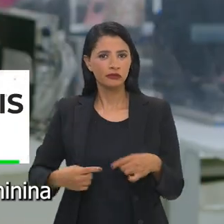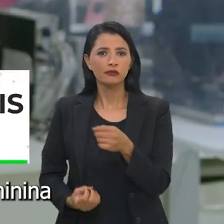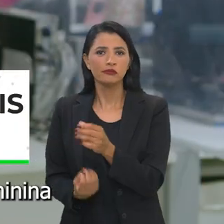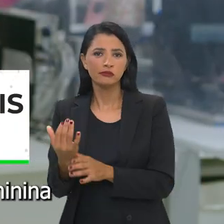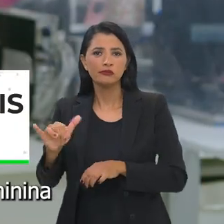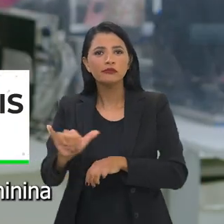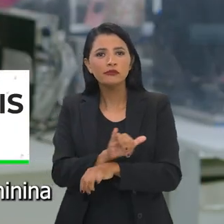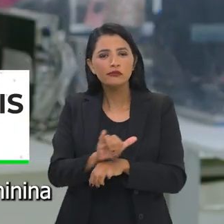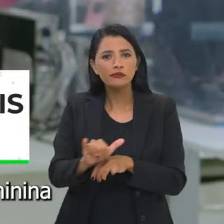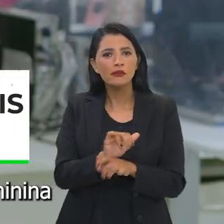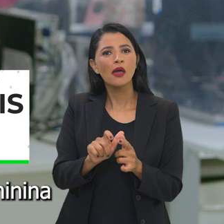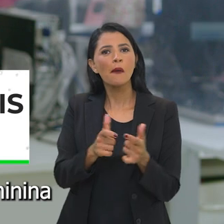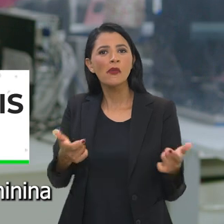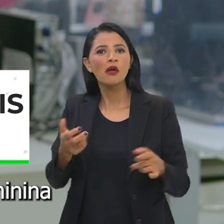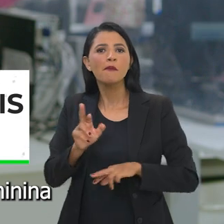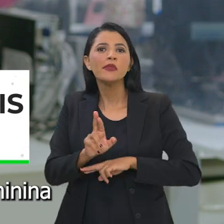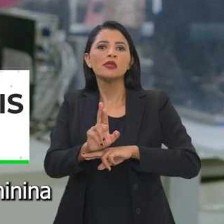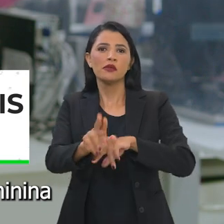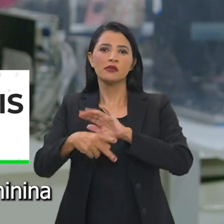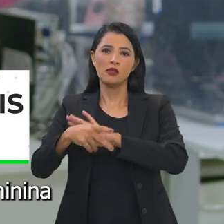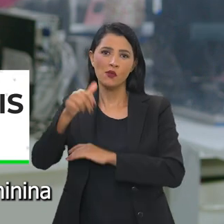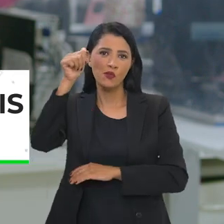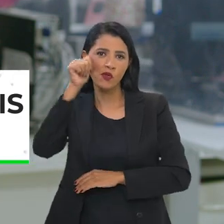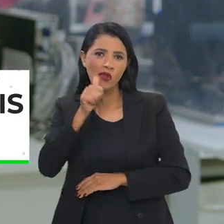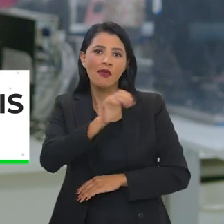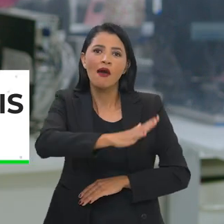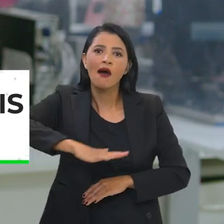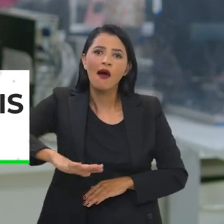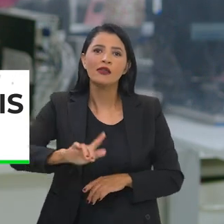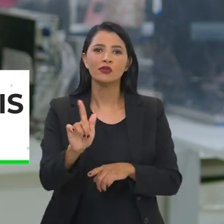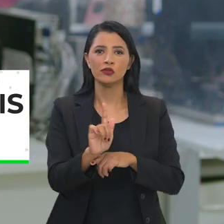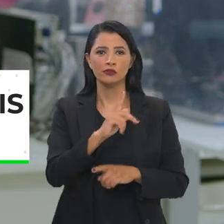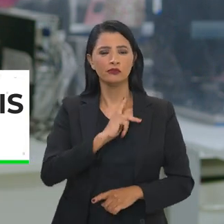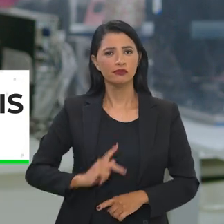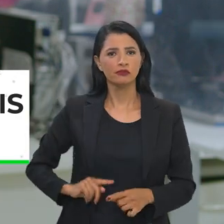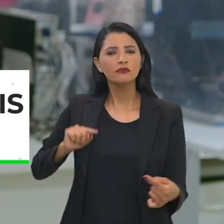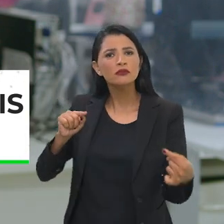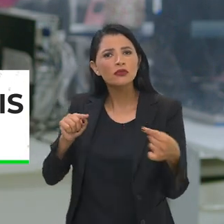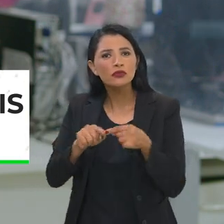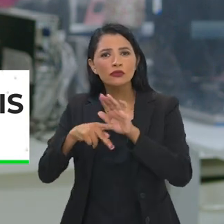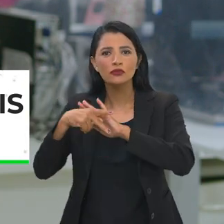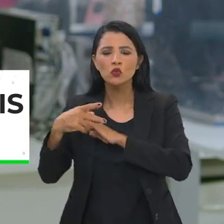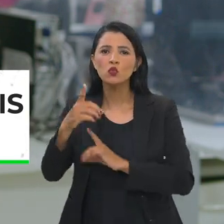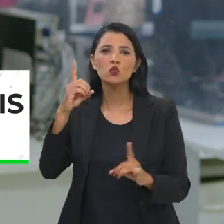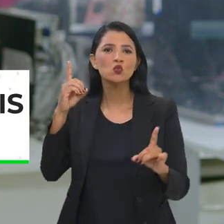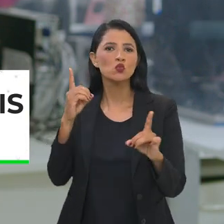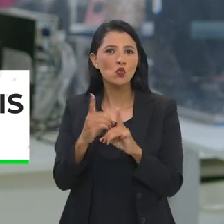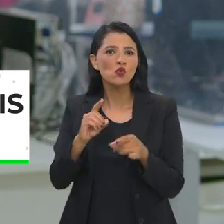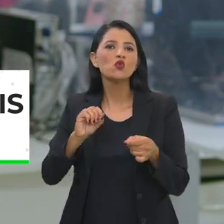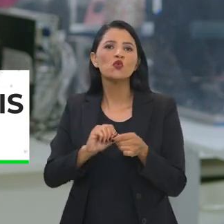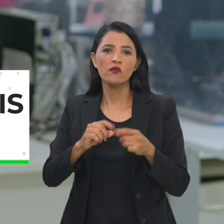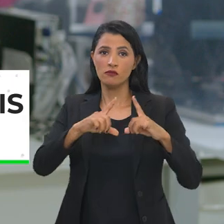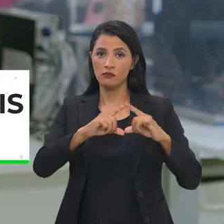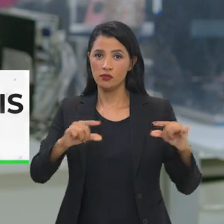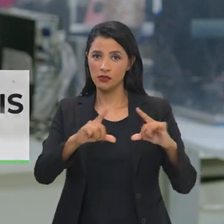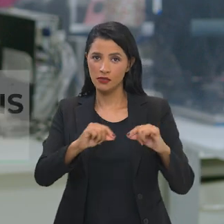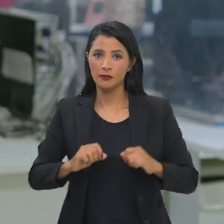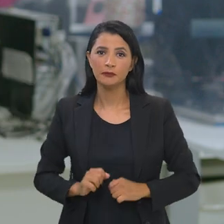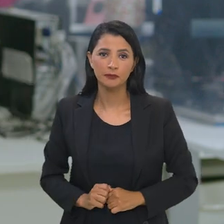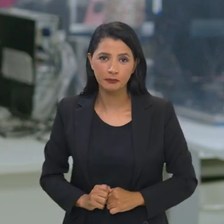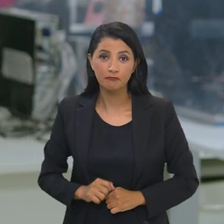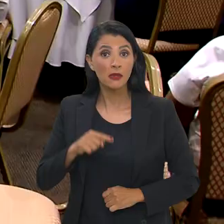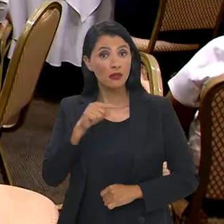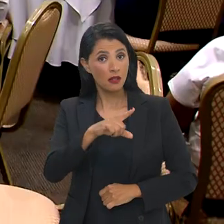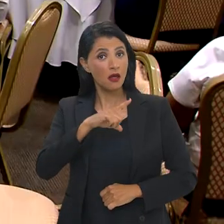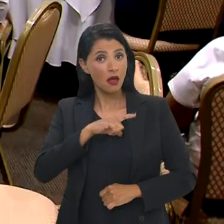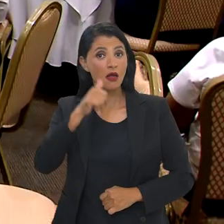Criar estratégias para ampliar a representação feminina em todas as esferas da gestão pública foi o objetivo de um encontro realizado